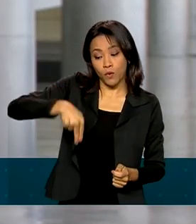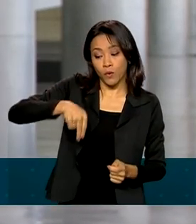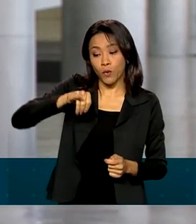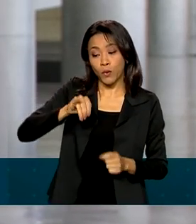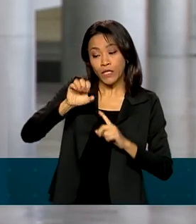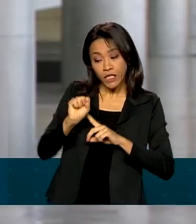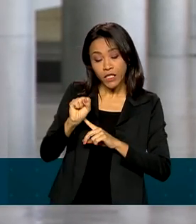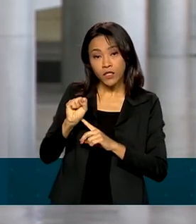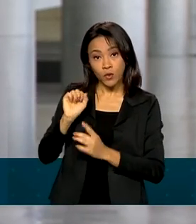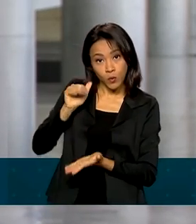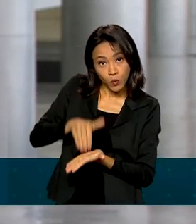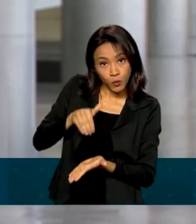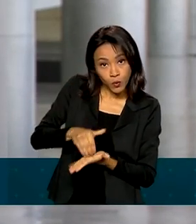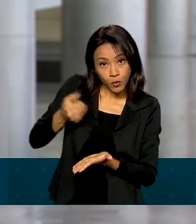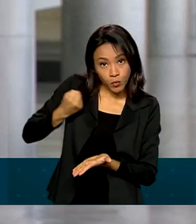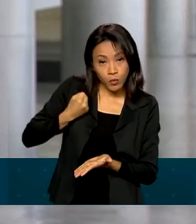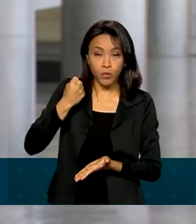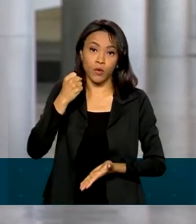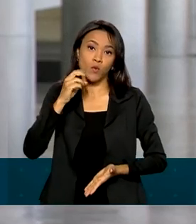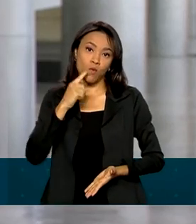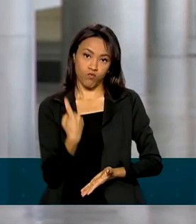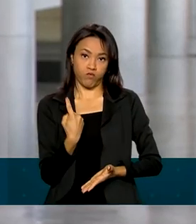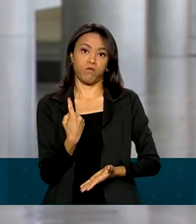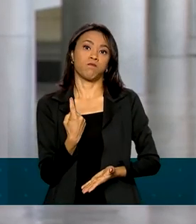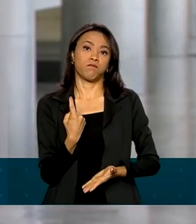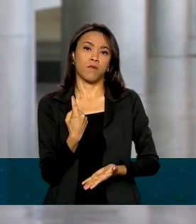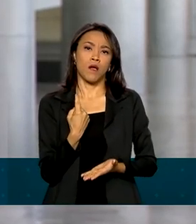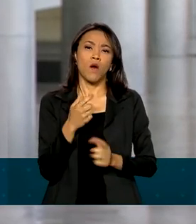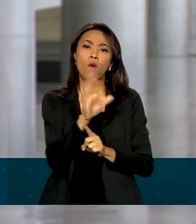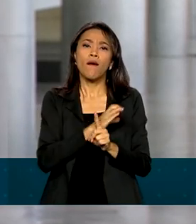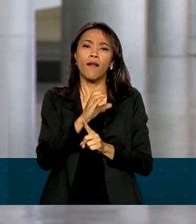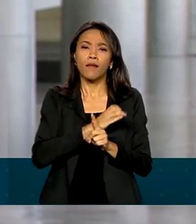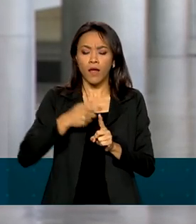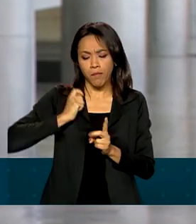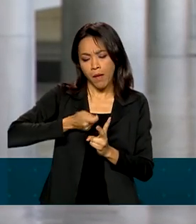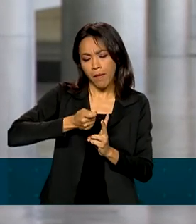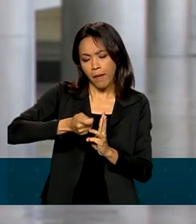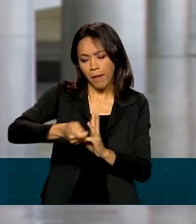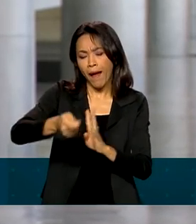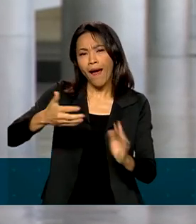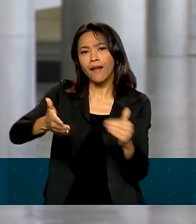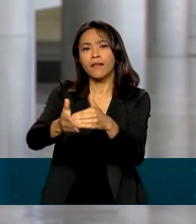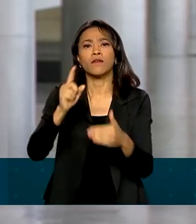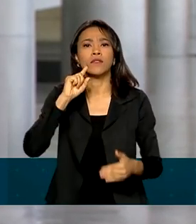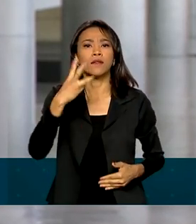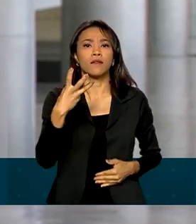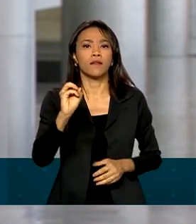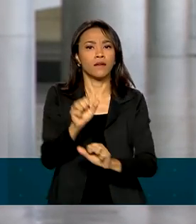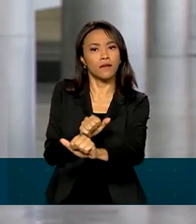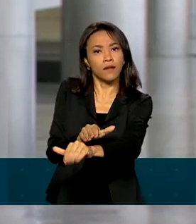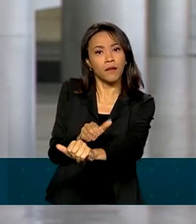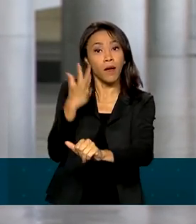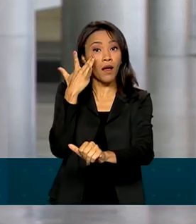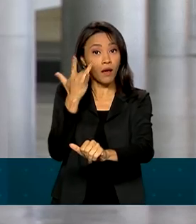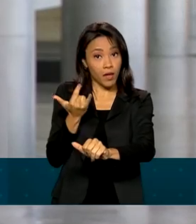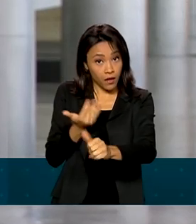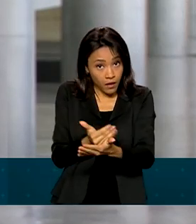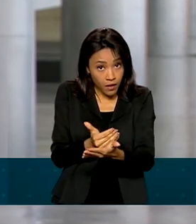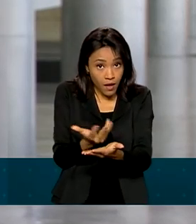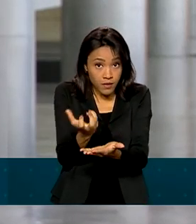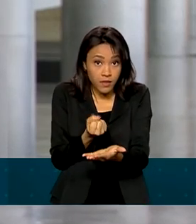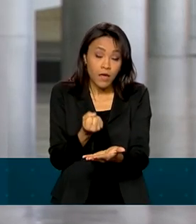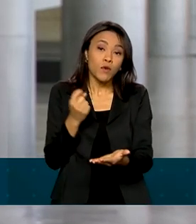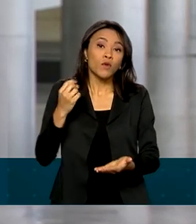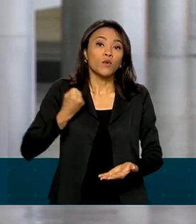final 1. O calendário de pagamento segue até o dia 30 de setembro. Portanto, amanhã recebem aqueles com o início final